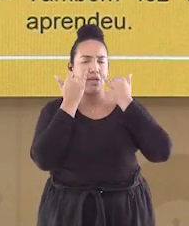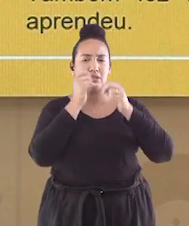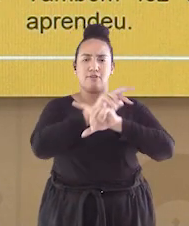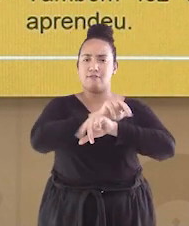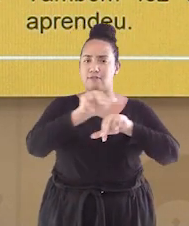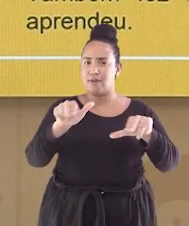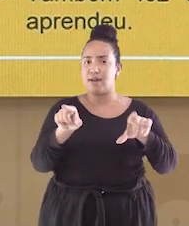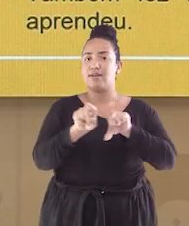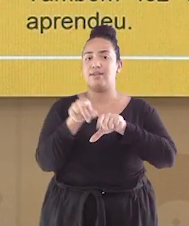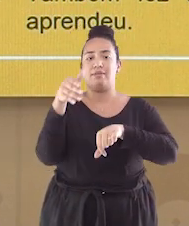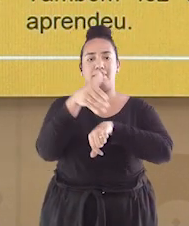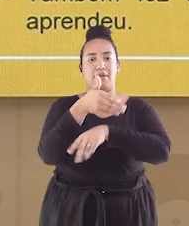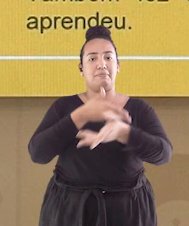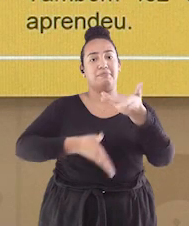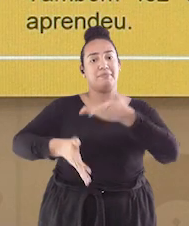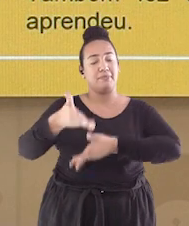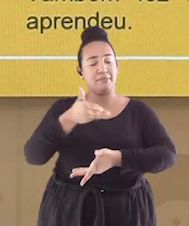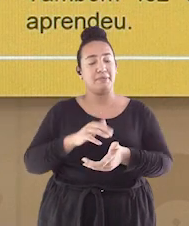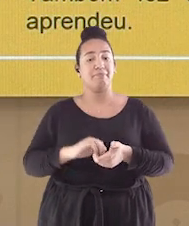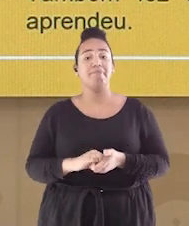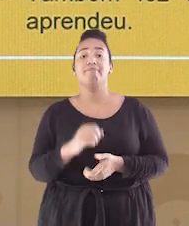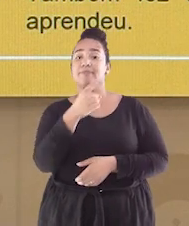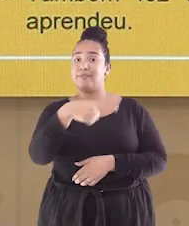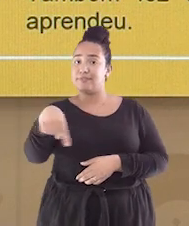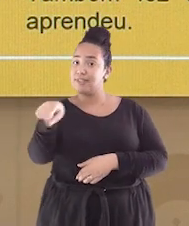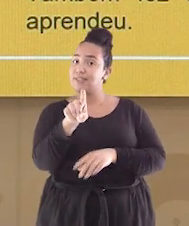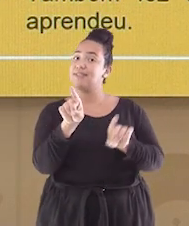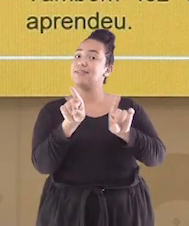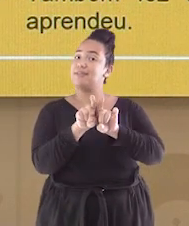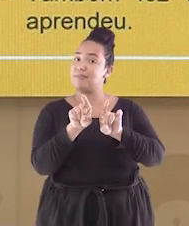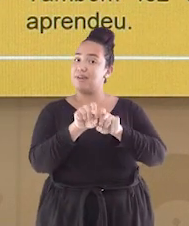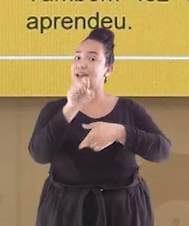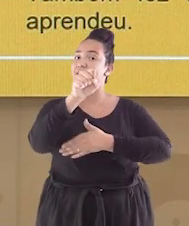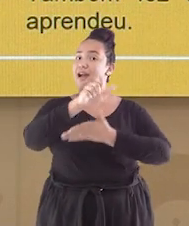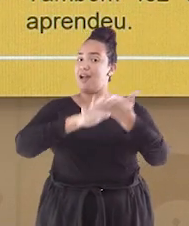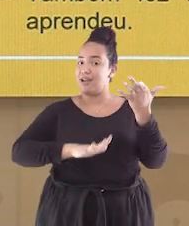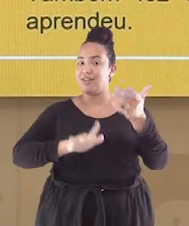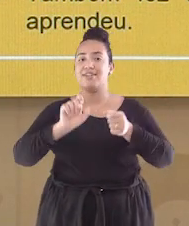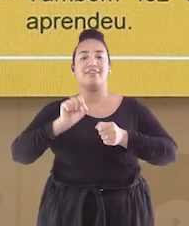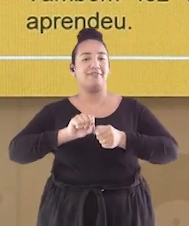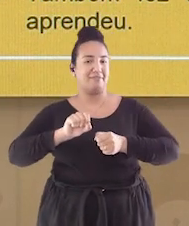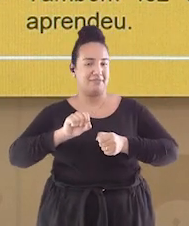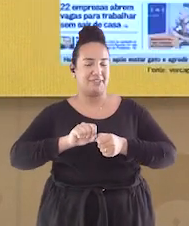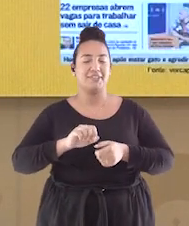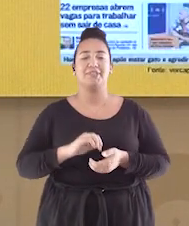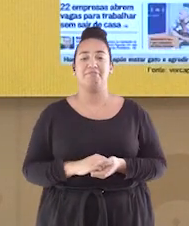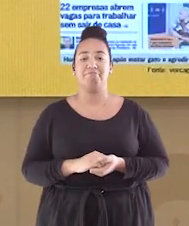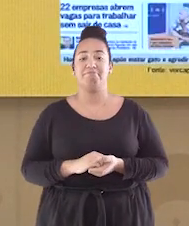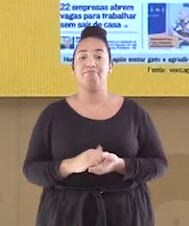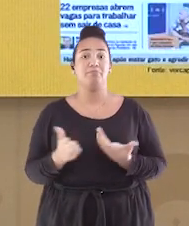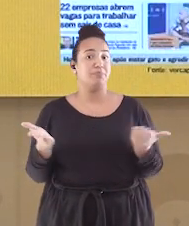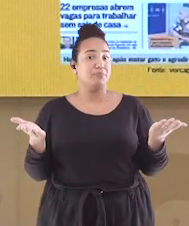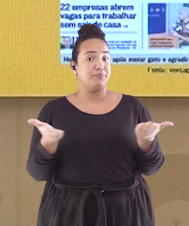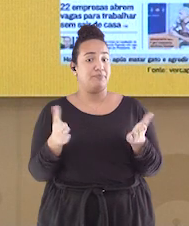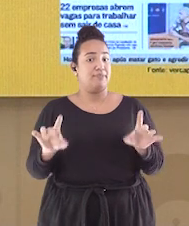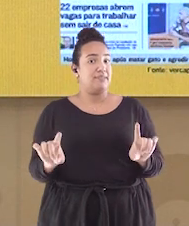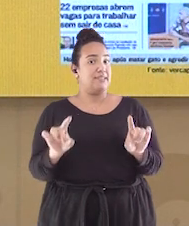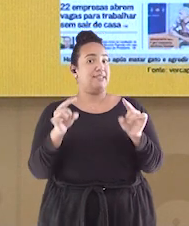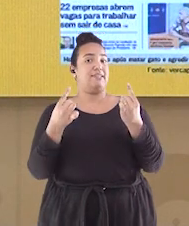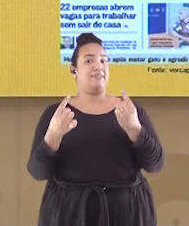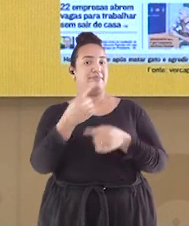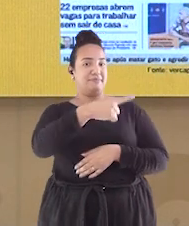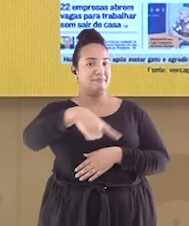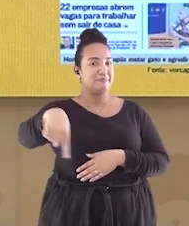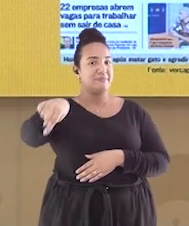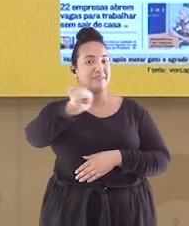E você também fez atividades e praticou o que aprendeu. Agora, eu vou deixar um desafio para